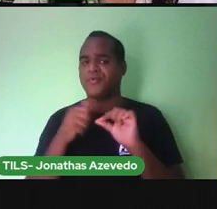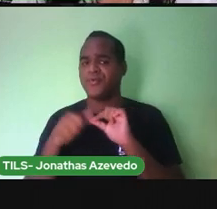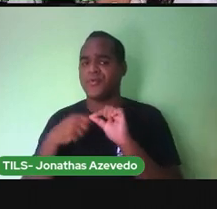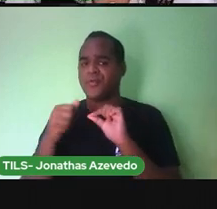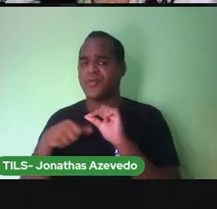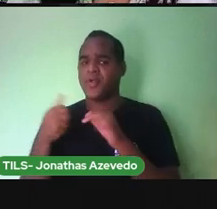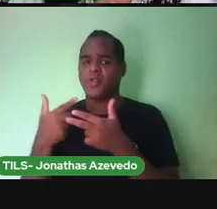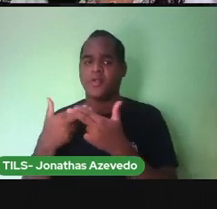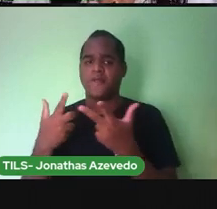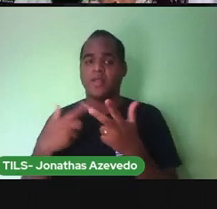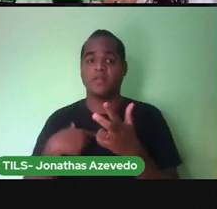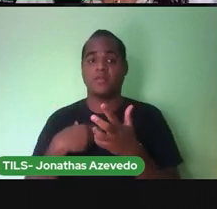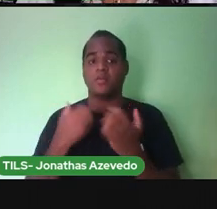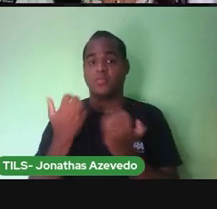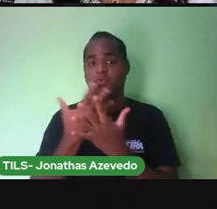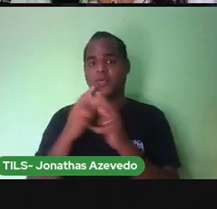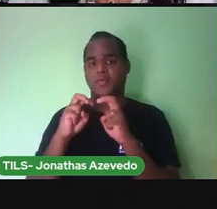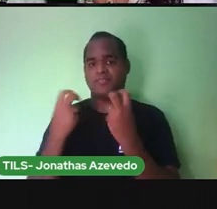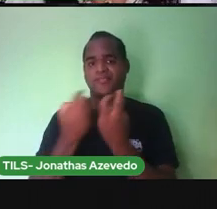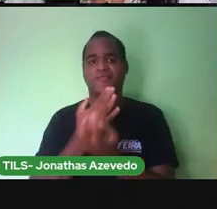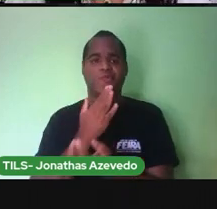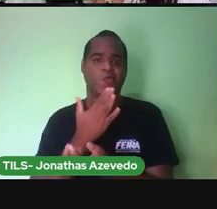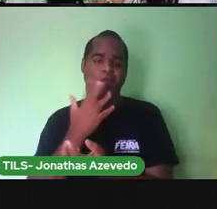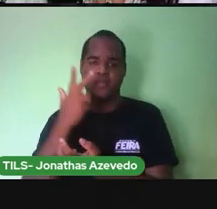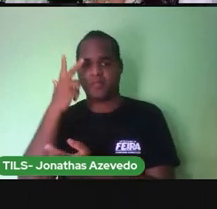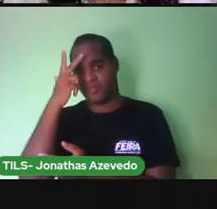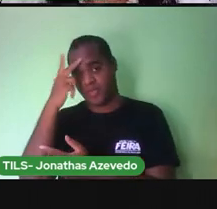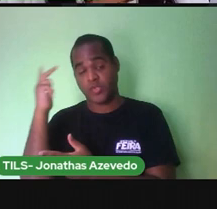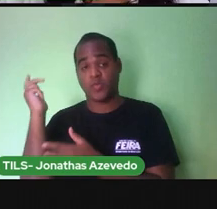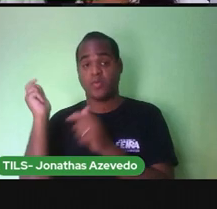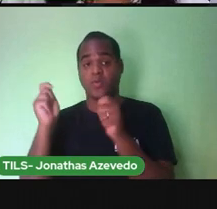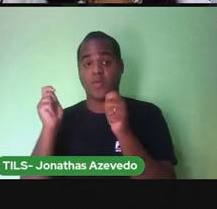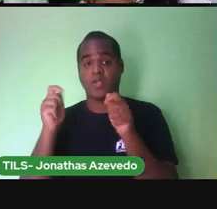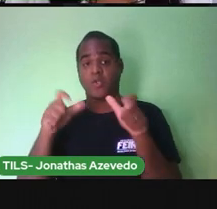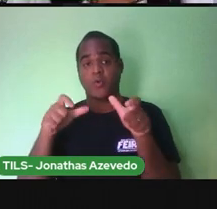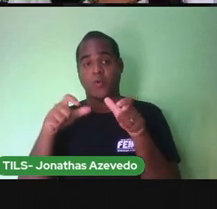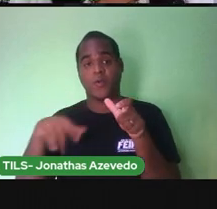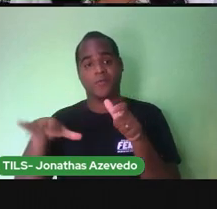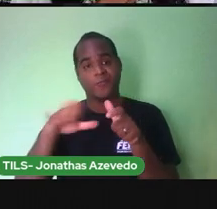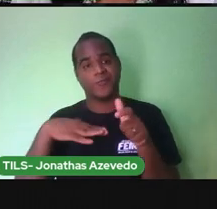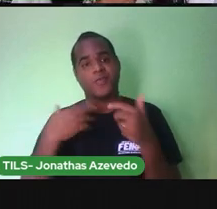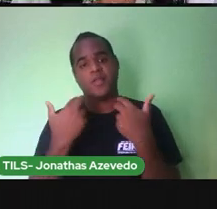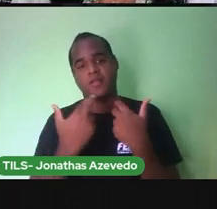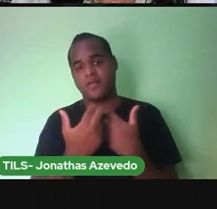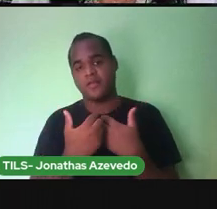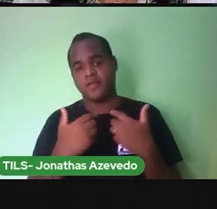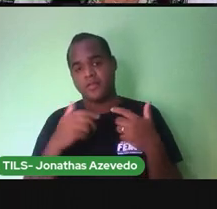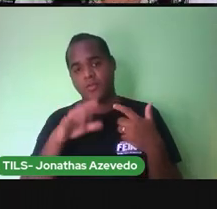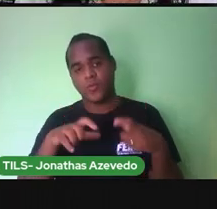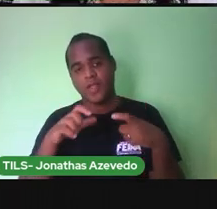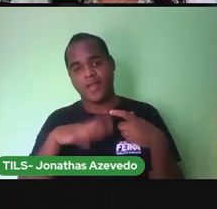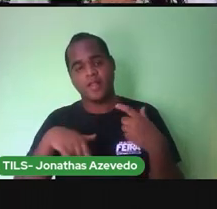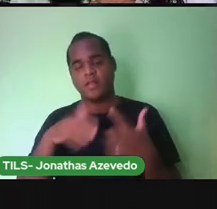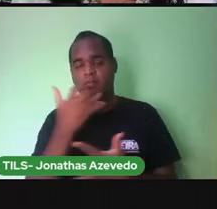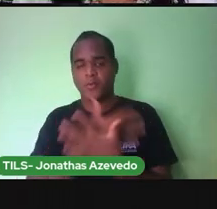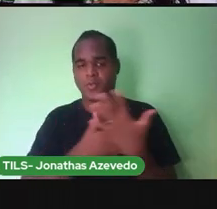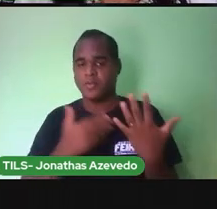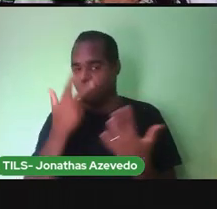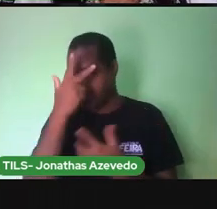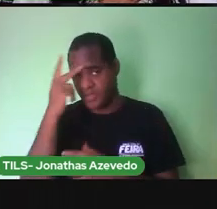Porque como é Uma cantiga Popular Em todos os lugares Onde ela é cantada As pessoas